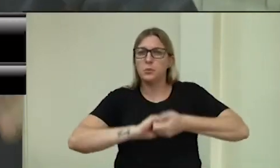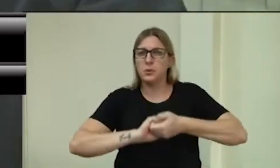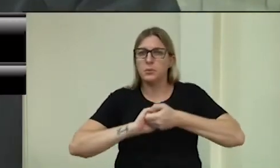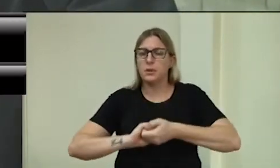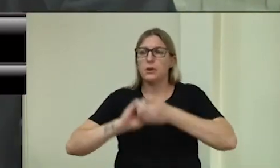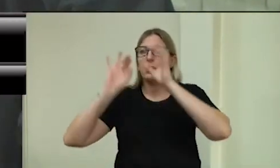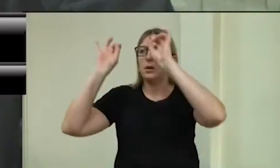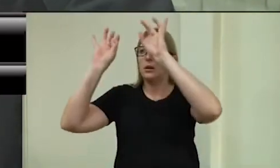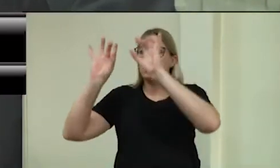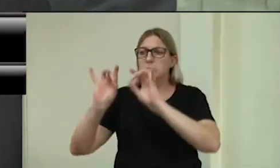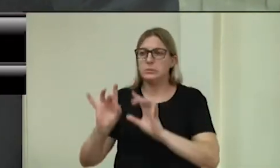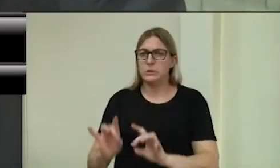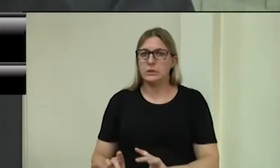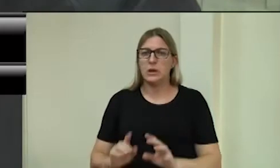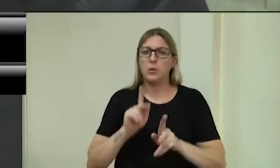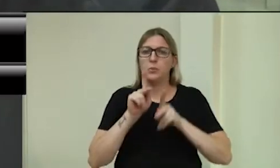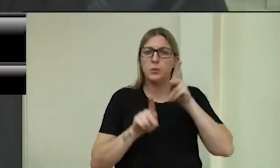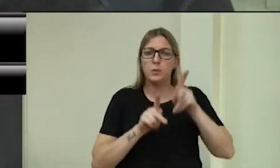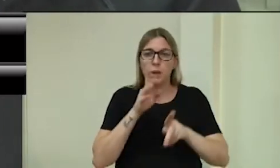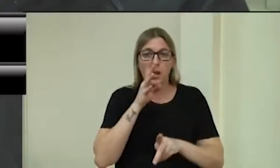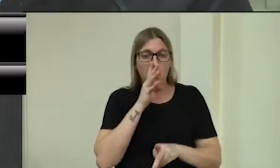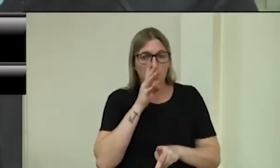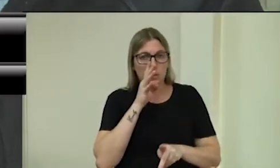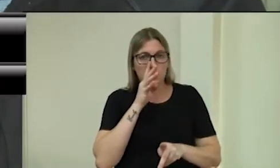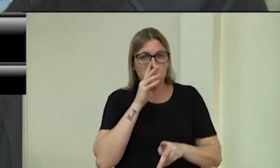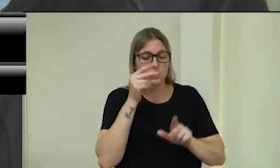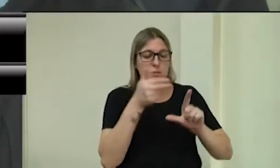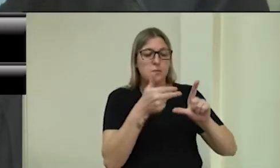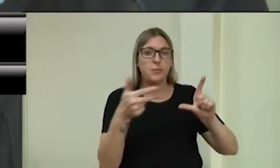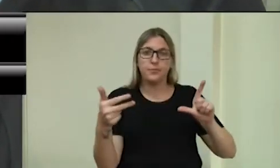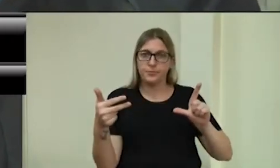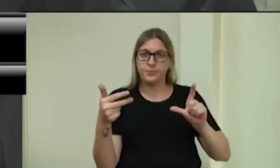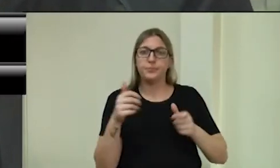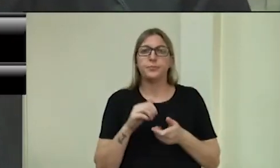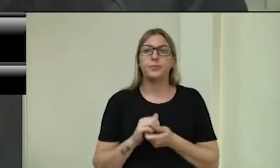especial à população que nos assiste pelos meios de comunicação.